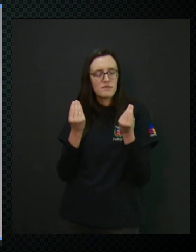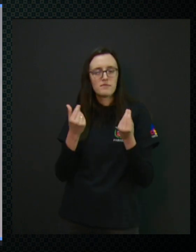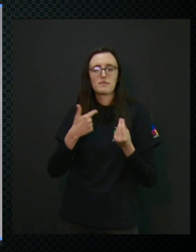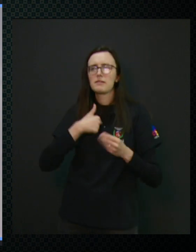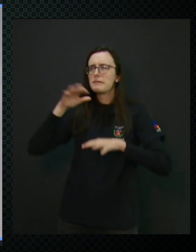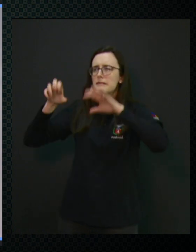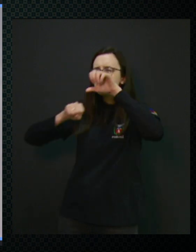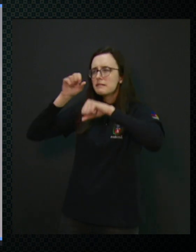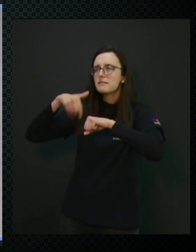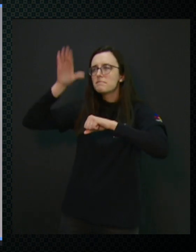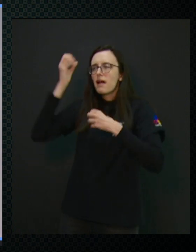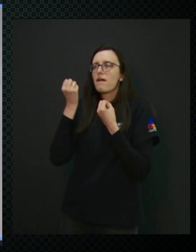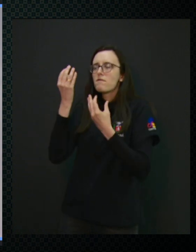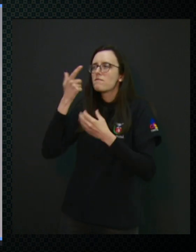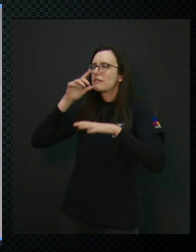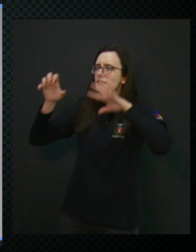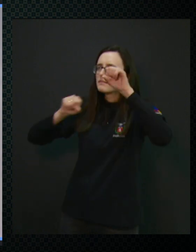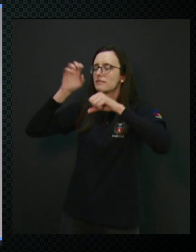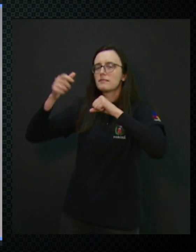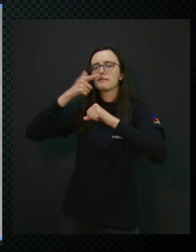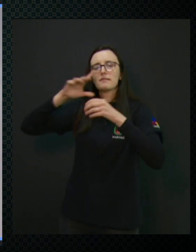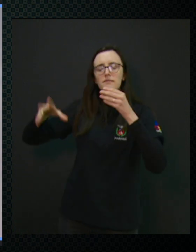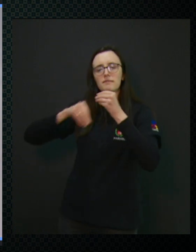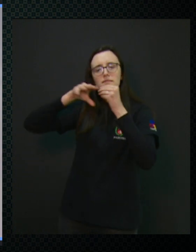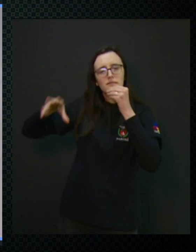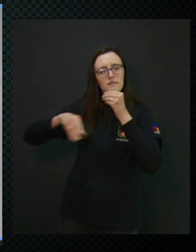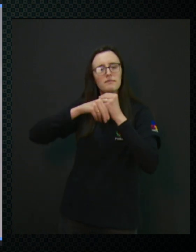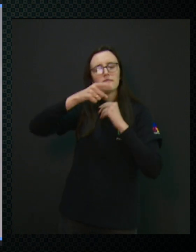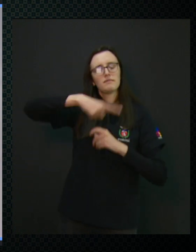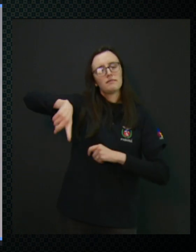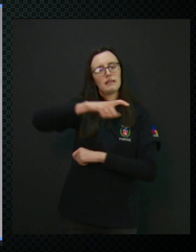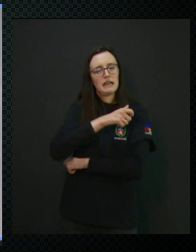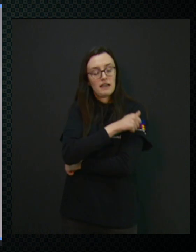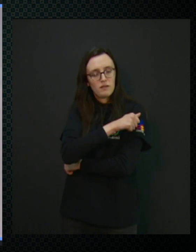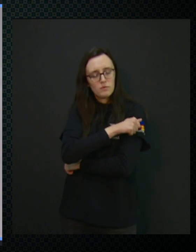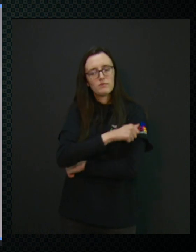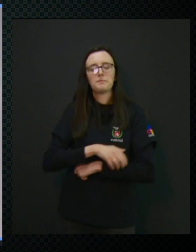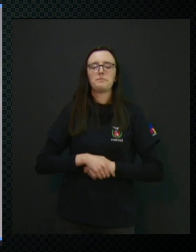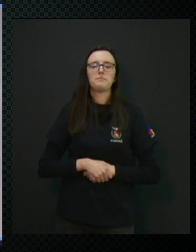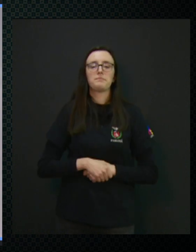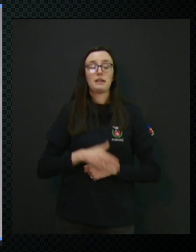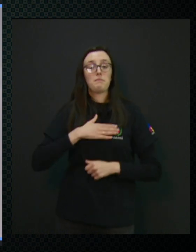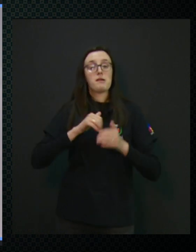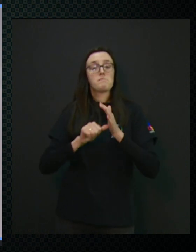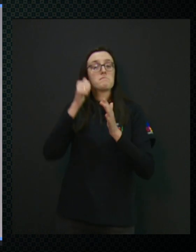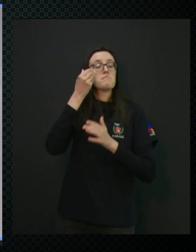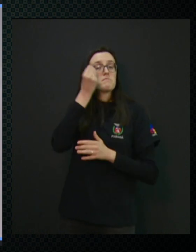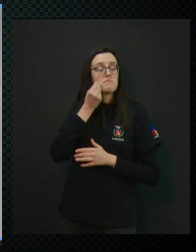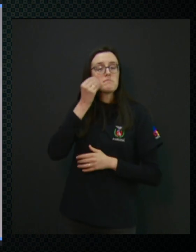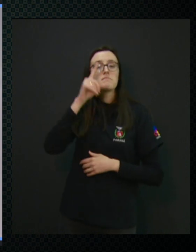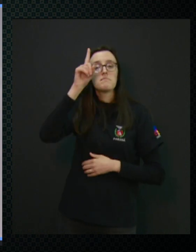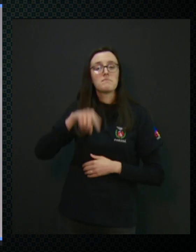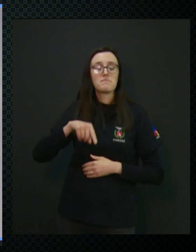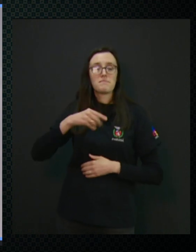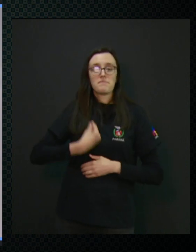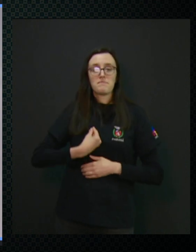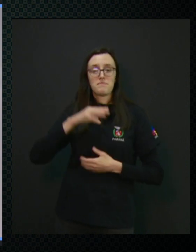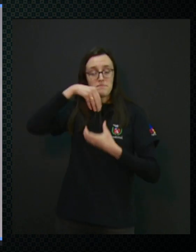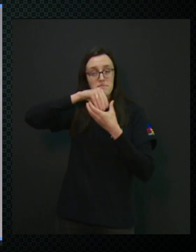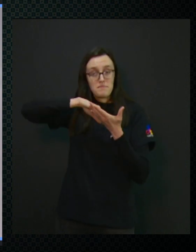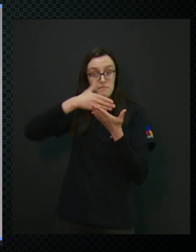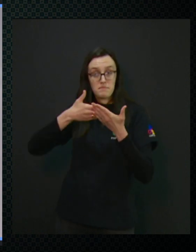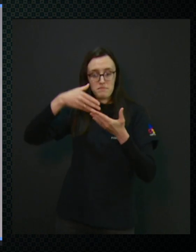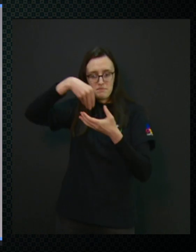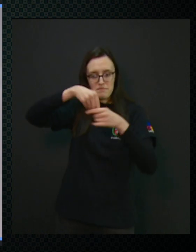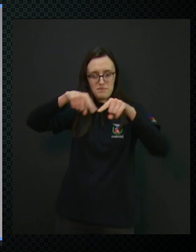informação para poder colaborar, contribuir com esses alunos, a primeira experiência foi com guia-intérprete dentro da sala de